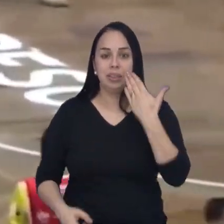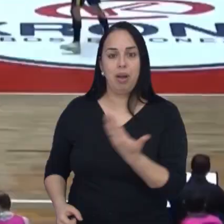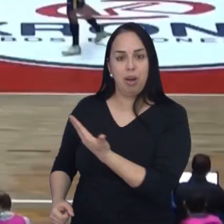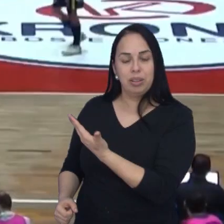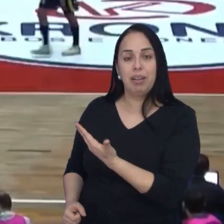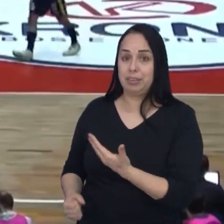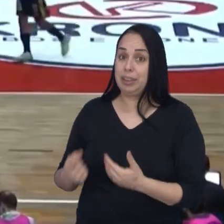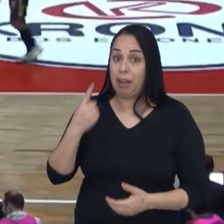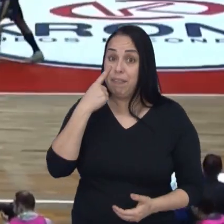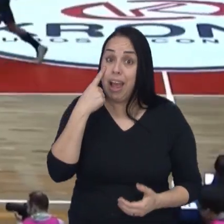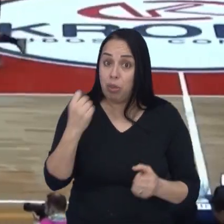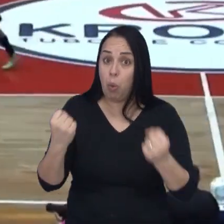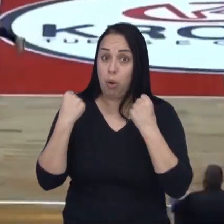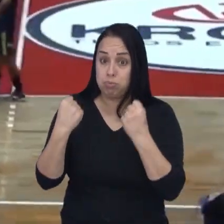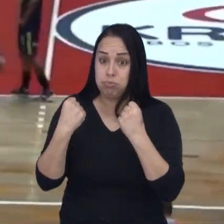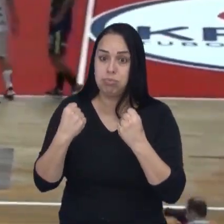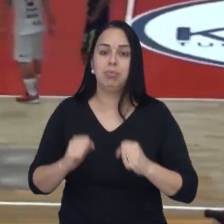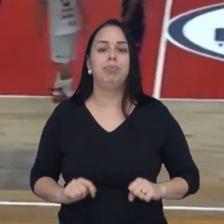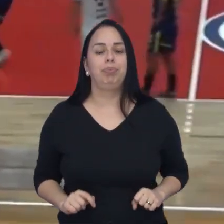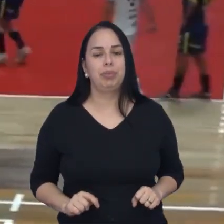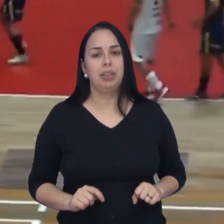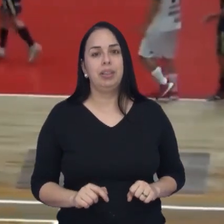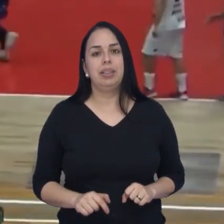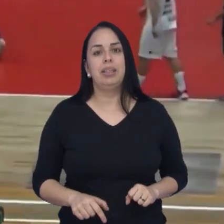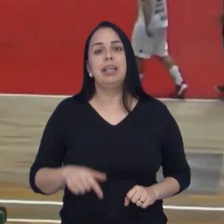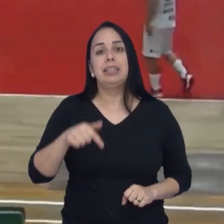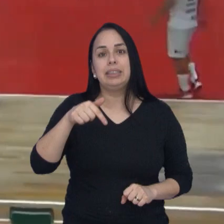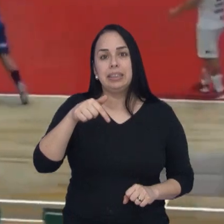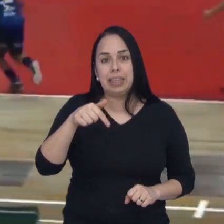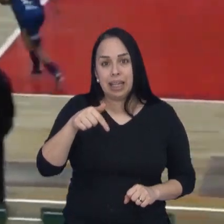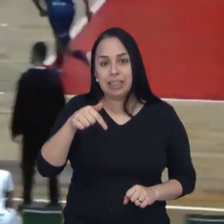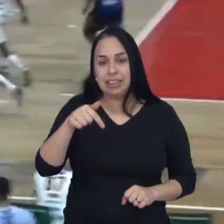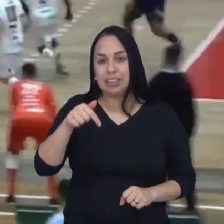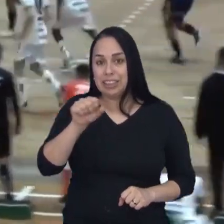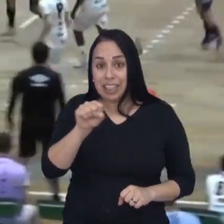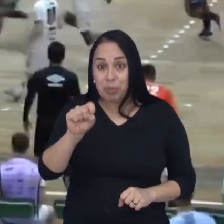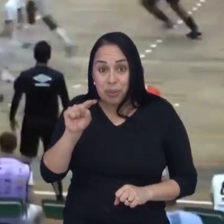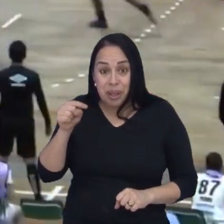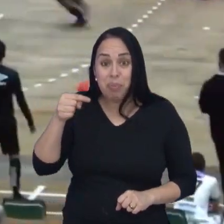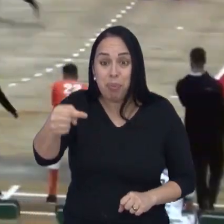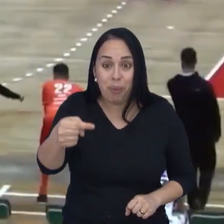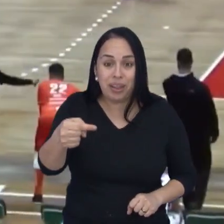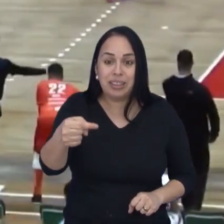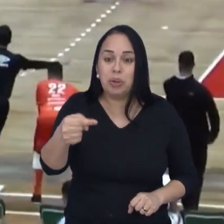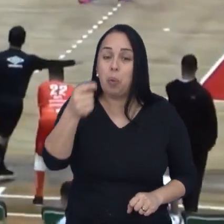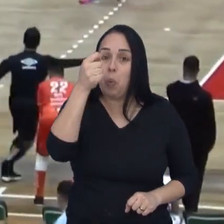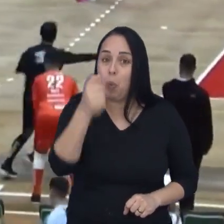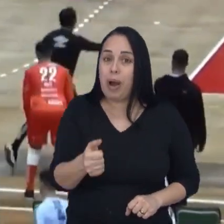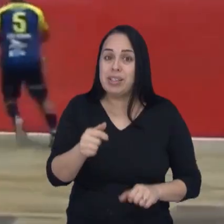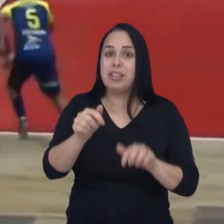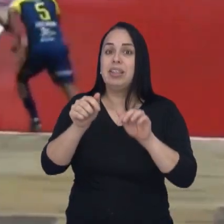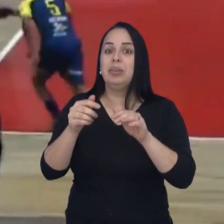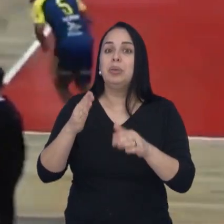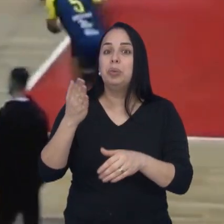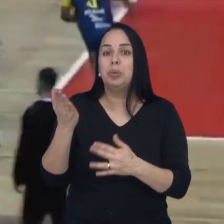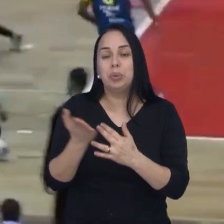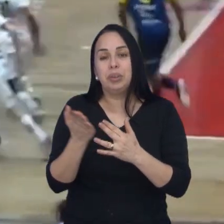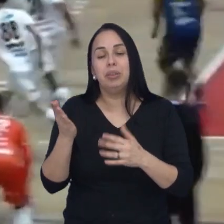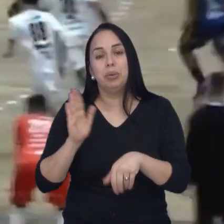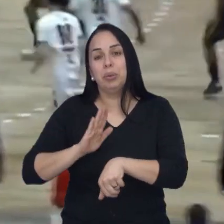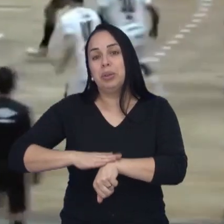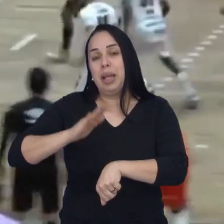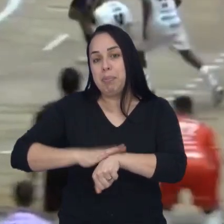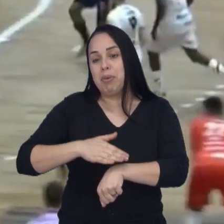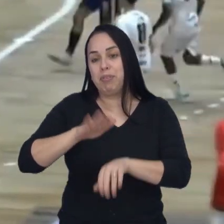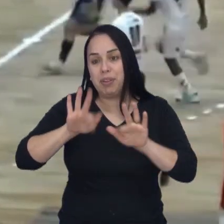comemoração aí do pessoal do Blumenau. Sete segundos depois, aos 6x22 para acabar o primeiro tempo, o Matheusinho colocou